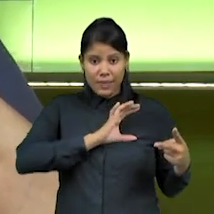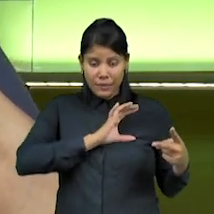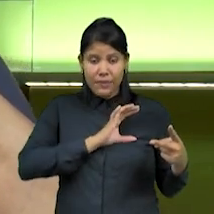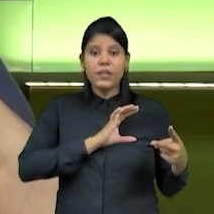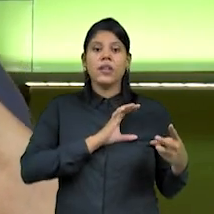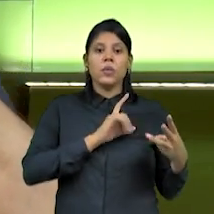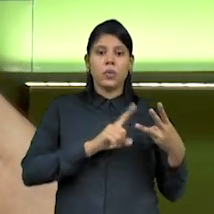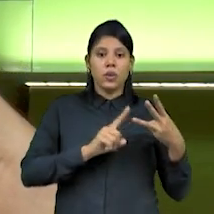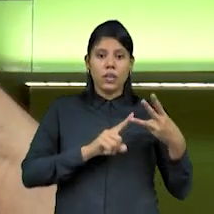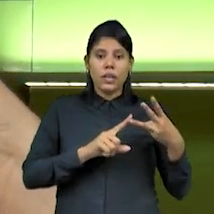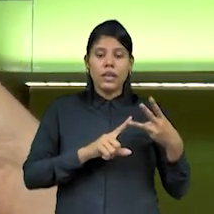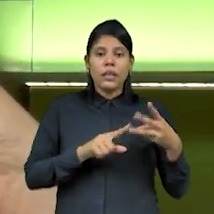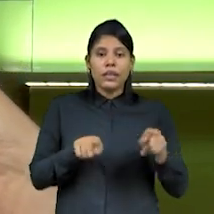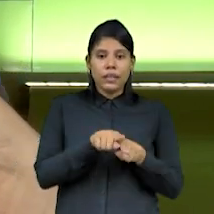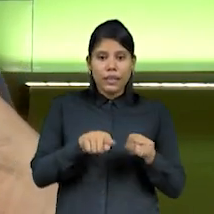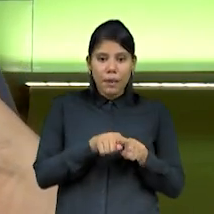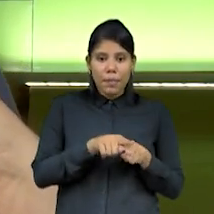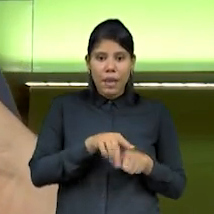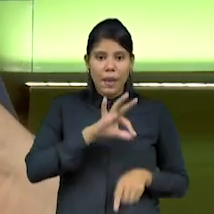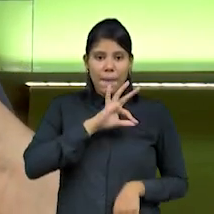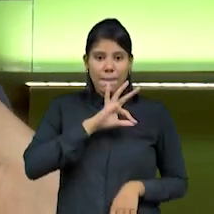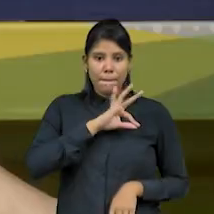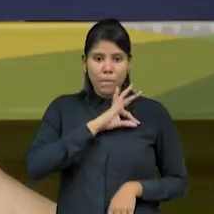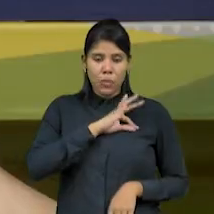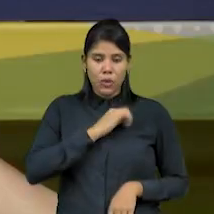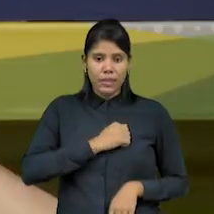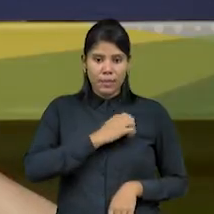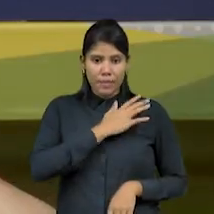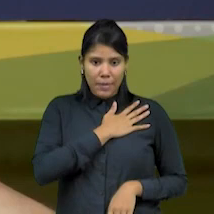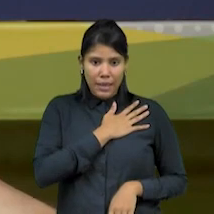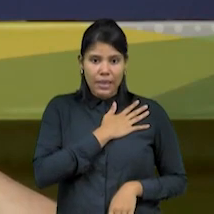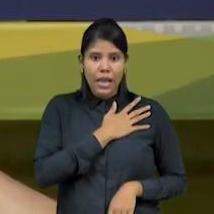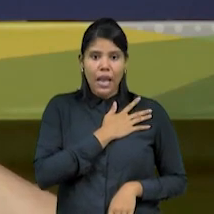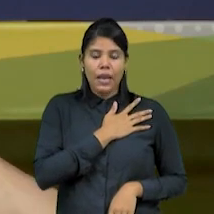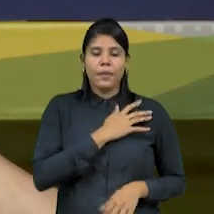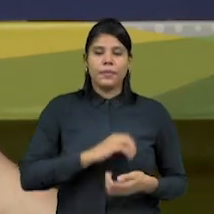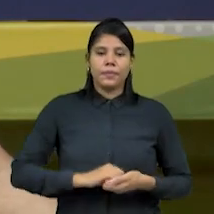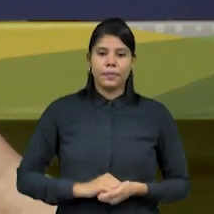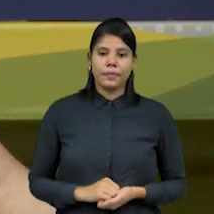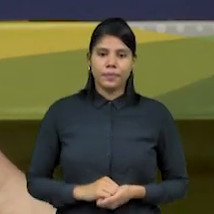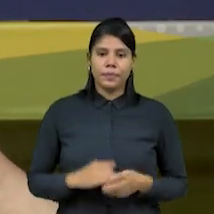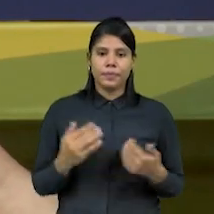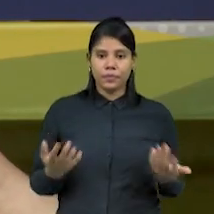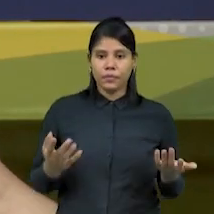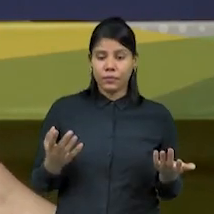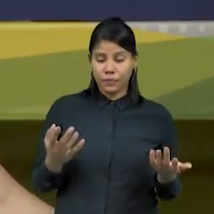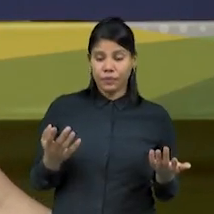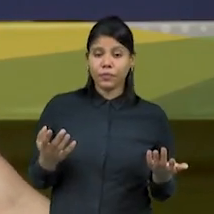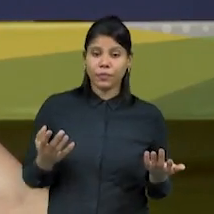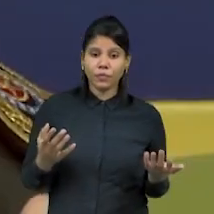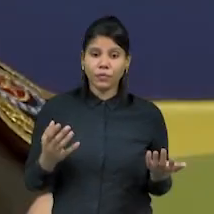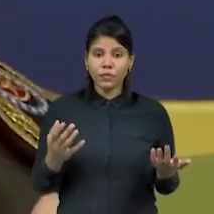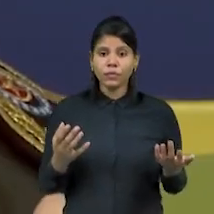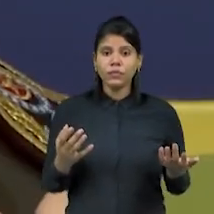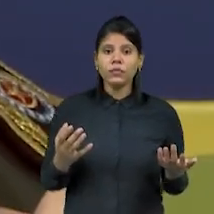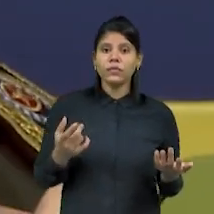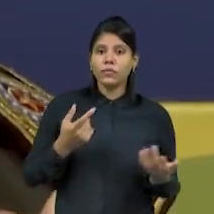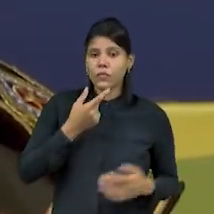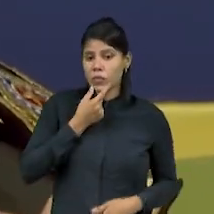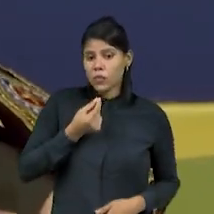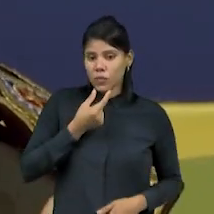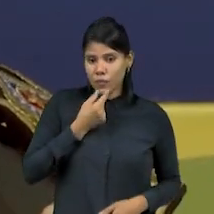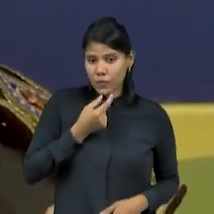especializadas da PM, mas o raio sempre traz muito resultado. O comandante da Polícia Militar exaltou as qualidades do agrupamento e a